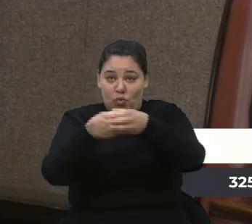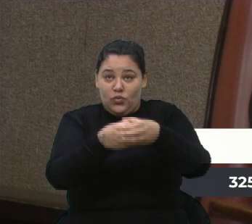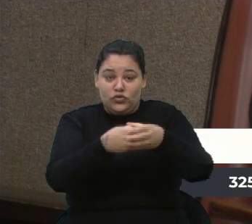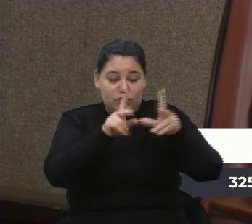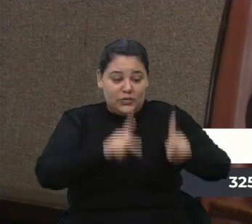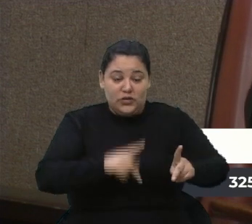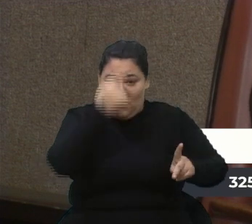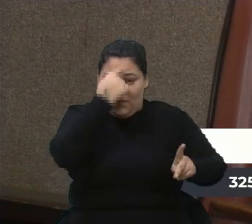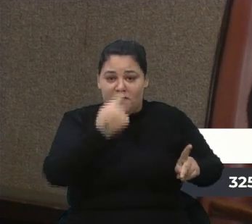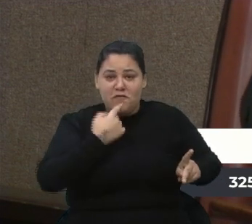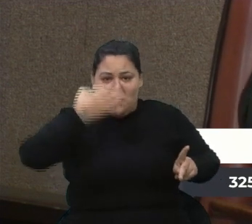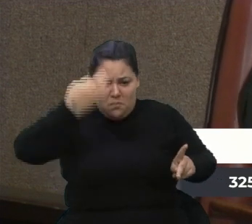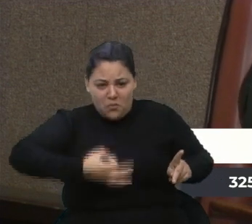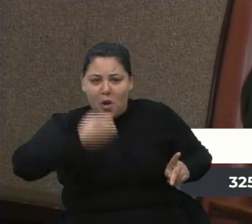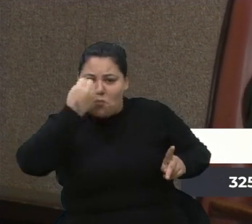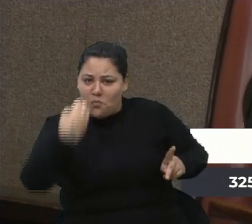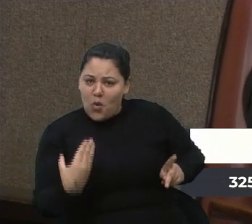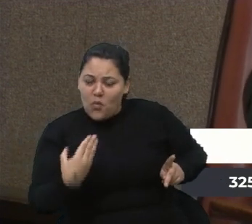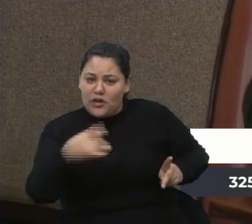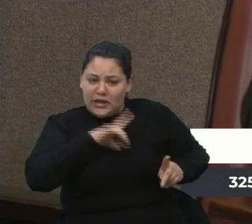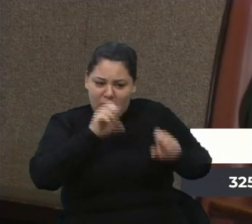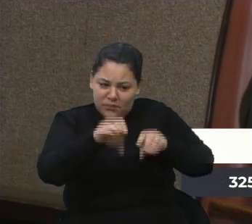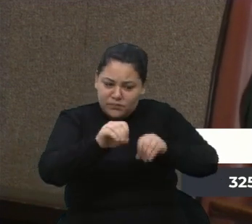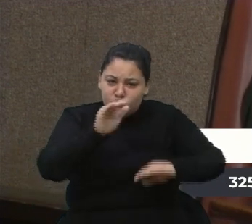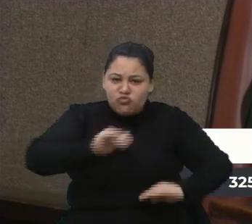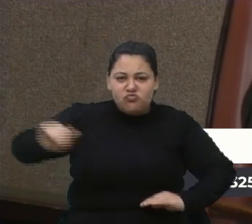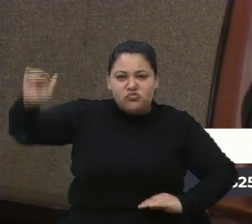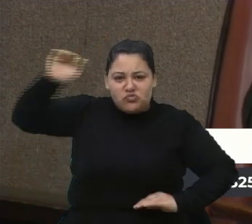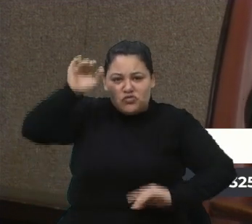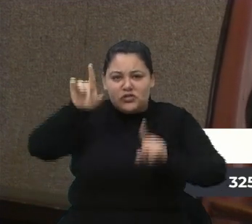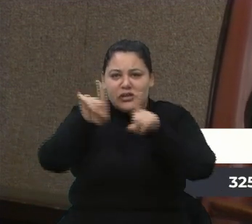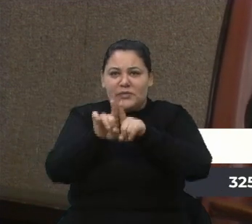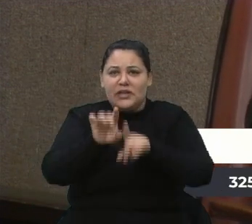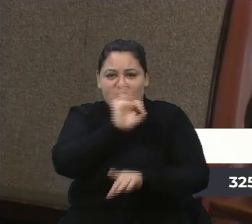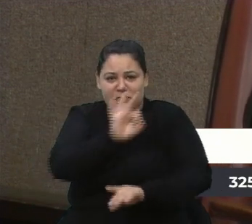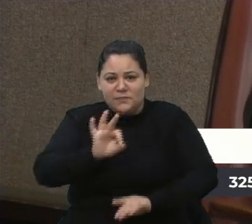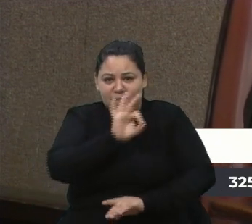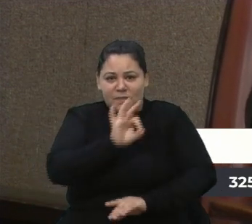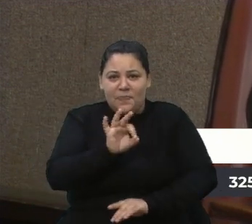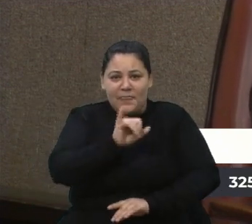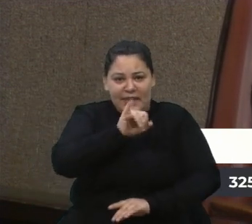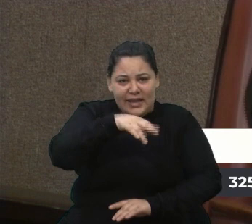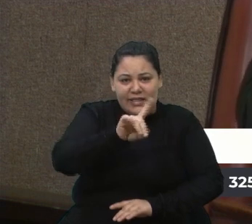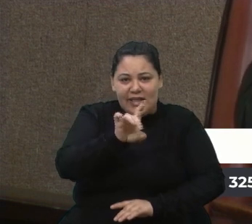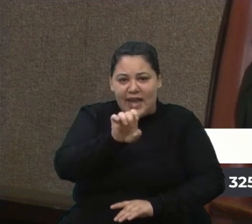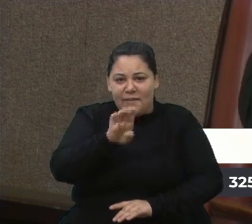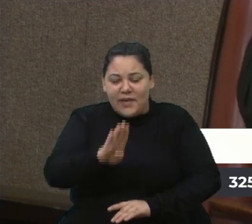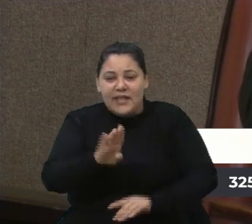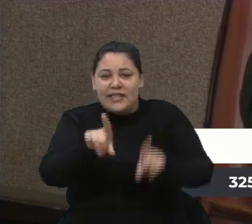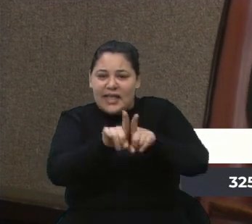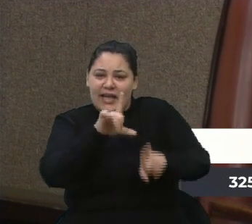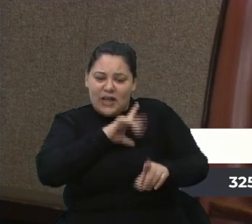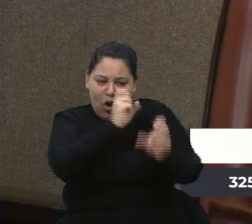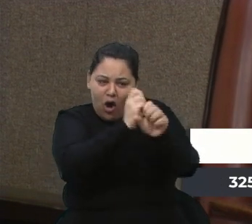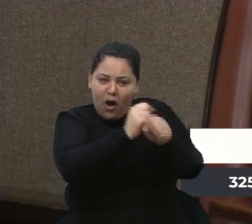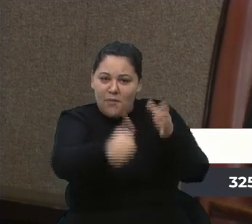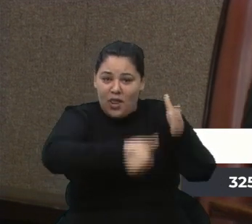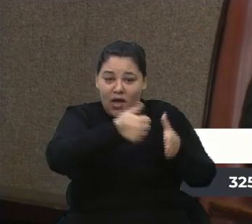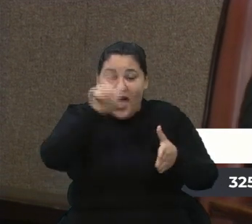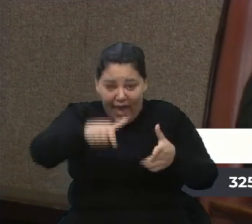caráter formado, que tem uma educação superior, que nos índices do IDEB tem notas melhores. Aí é um problema?